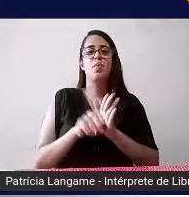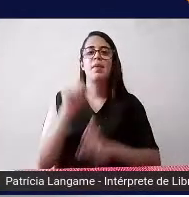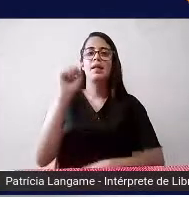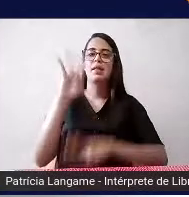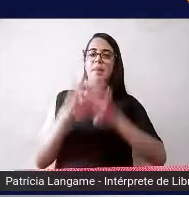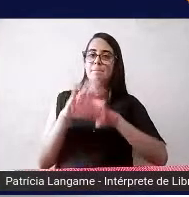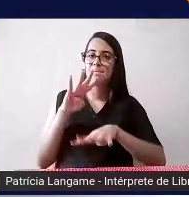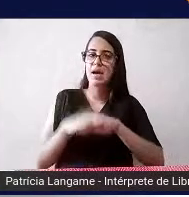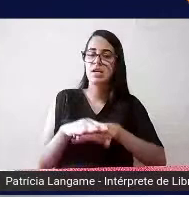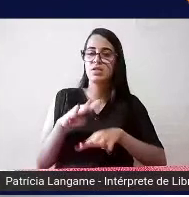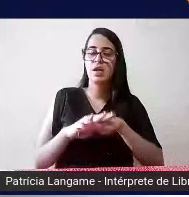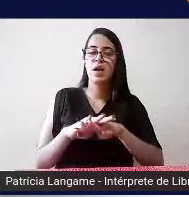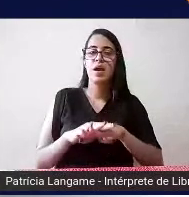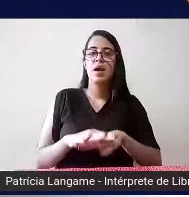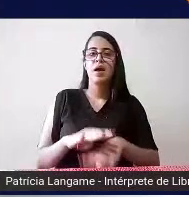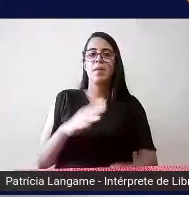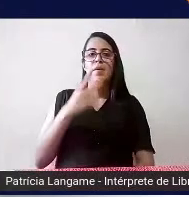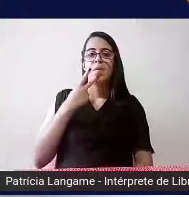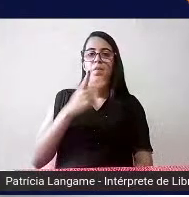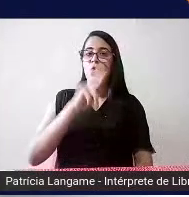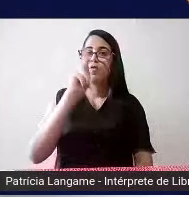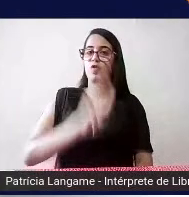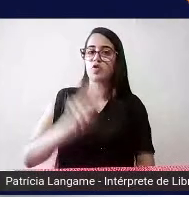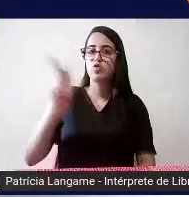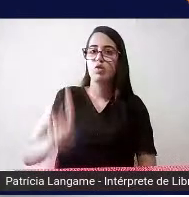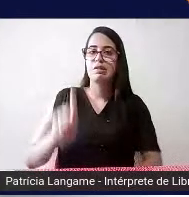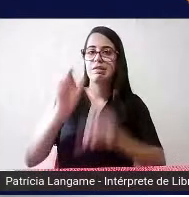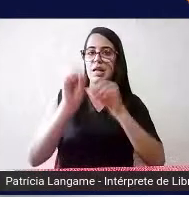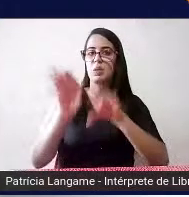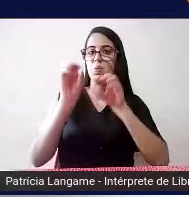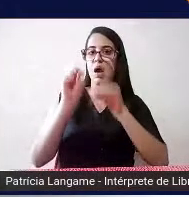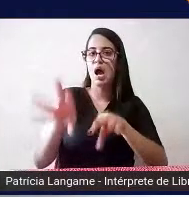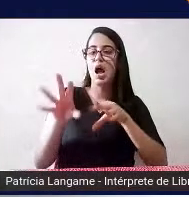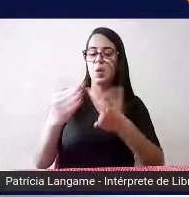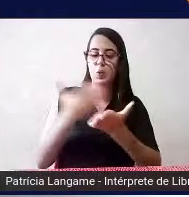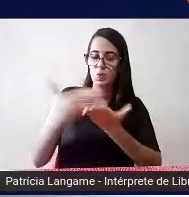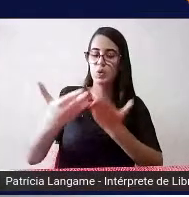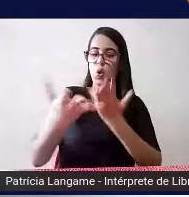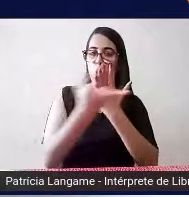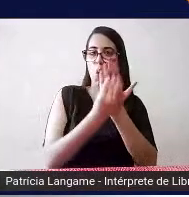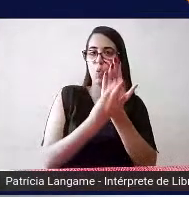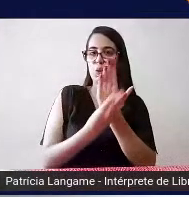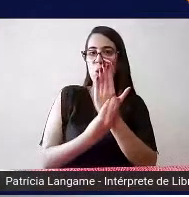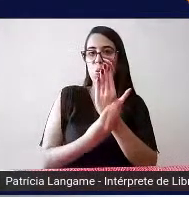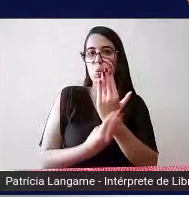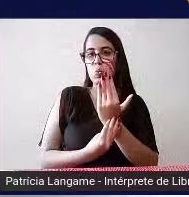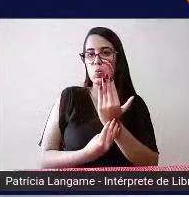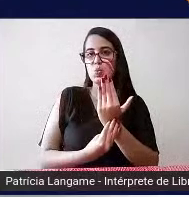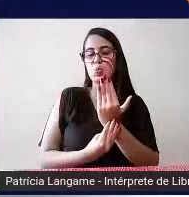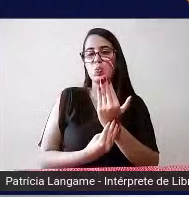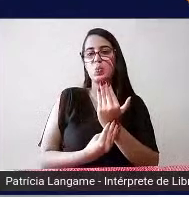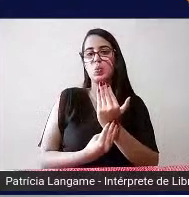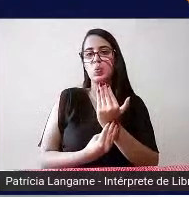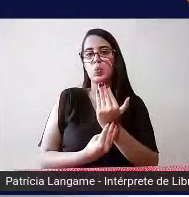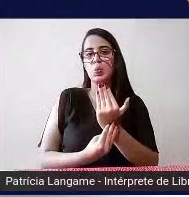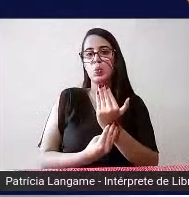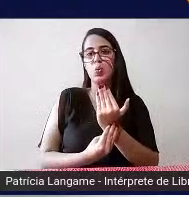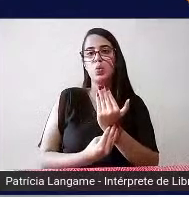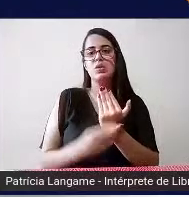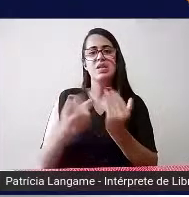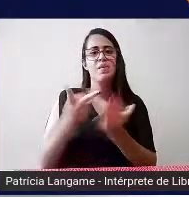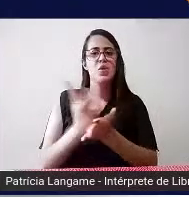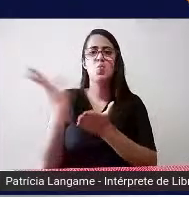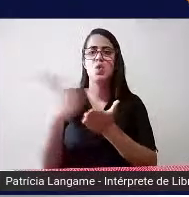cabe ao professor dando aula introduzindo esses conteúdos com o CMU embaixo do braço ali